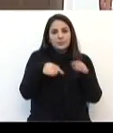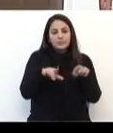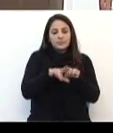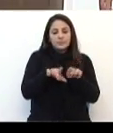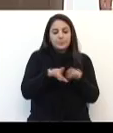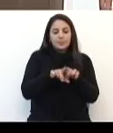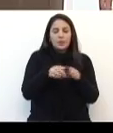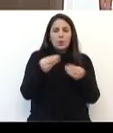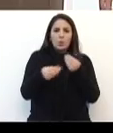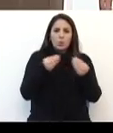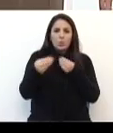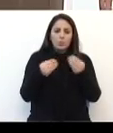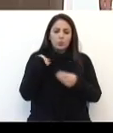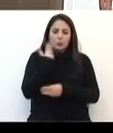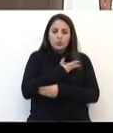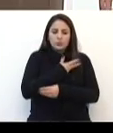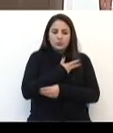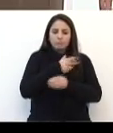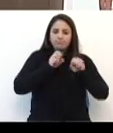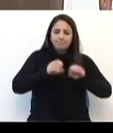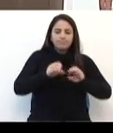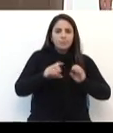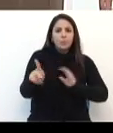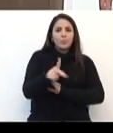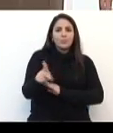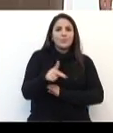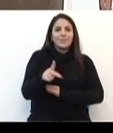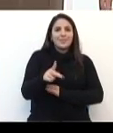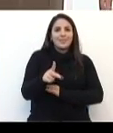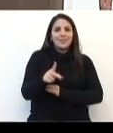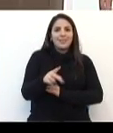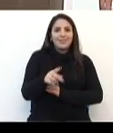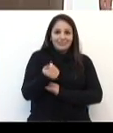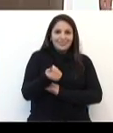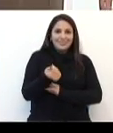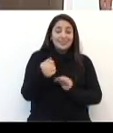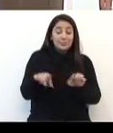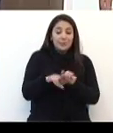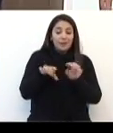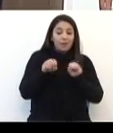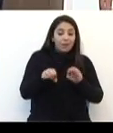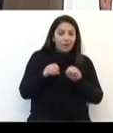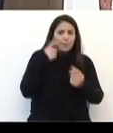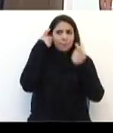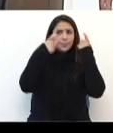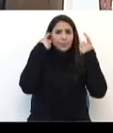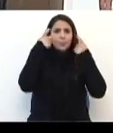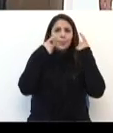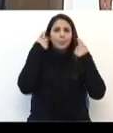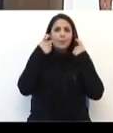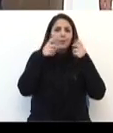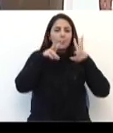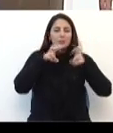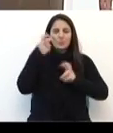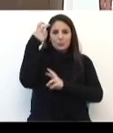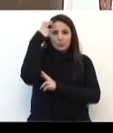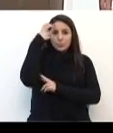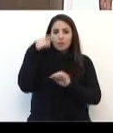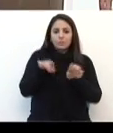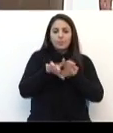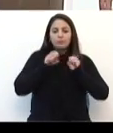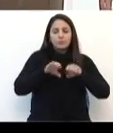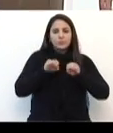afora isto, como educandário, como uma entidade que se preocupa com a questão cultural e educacional,